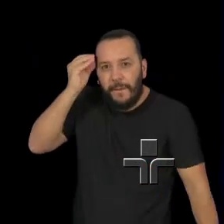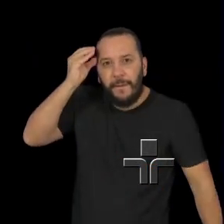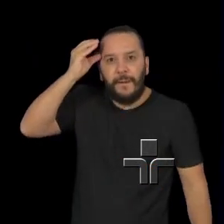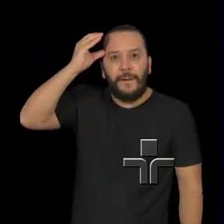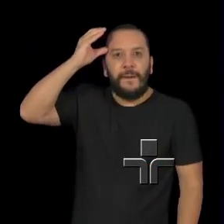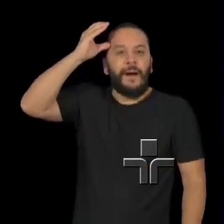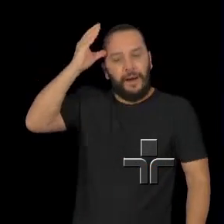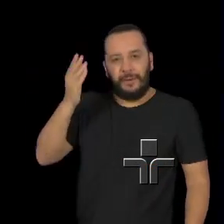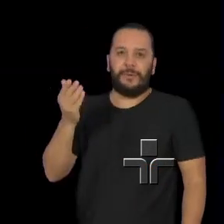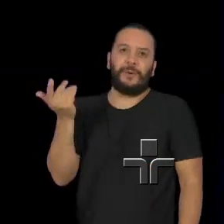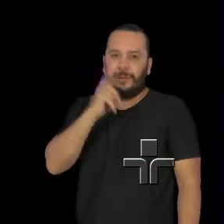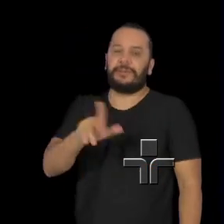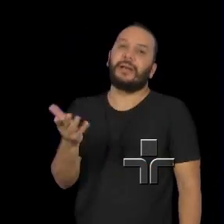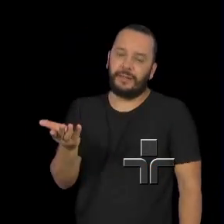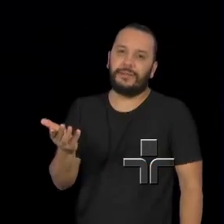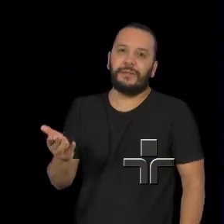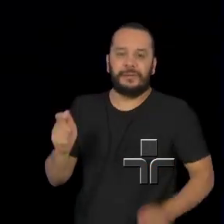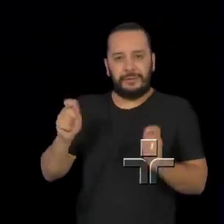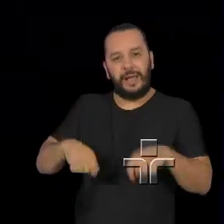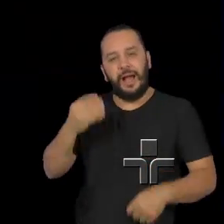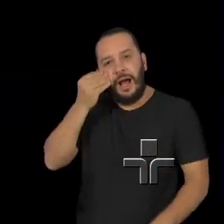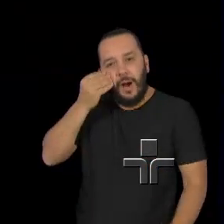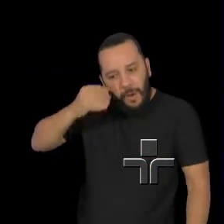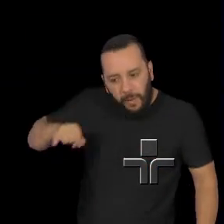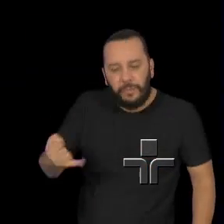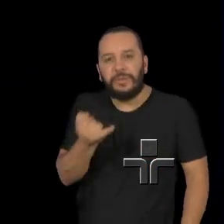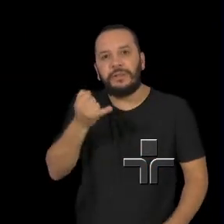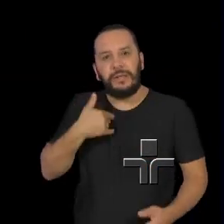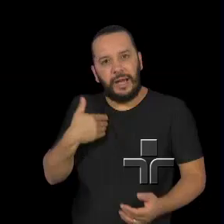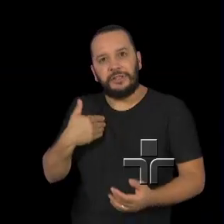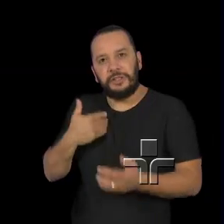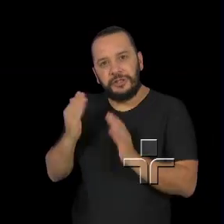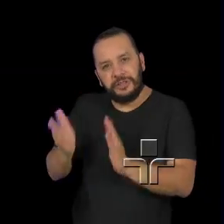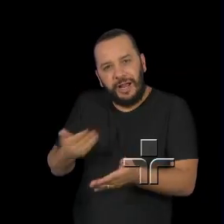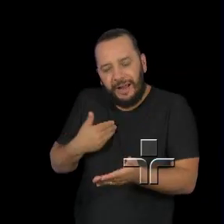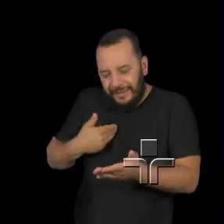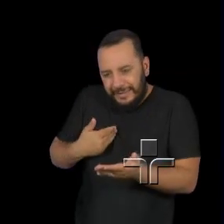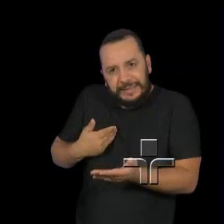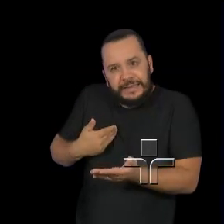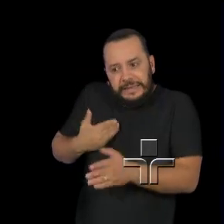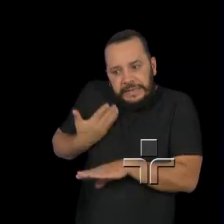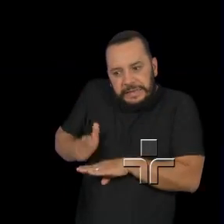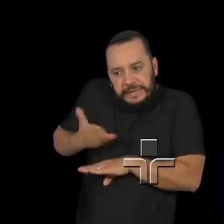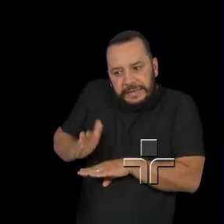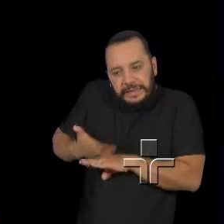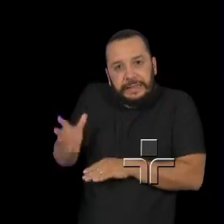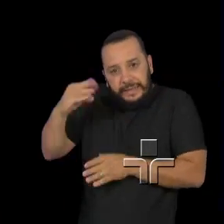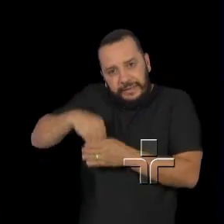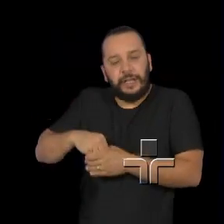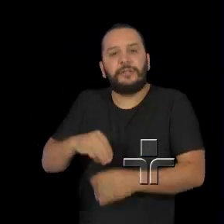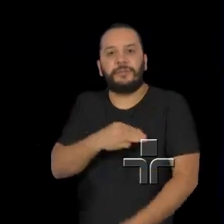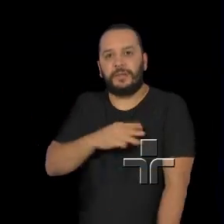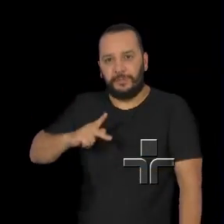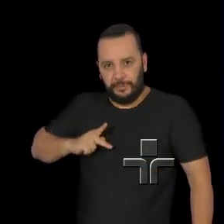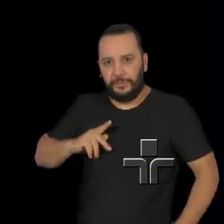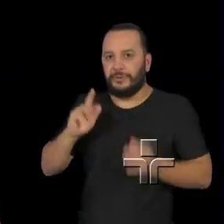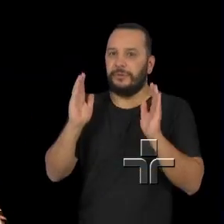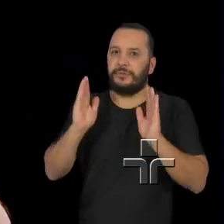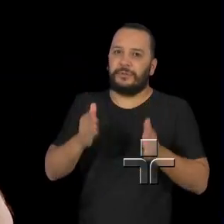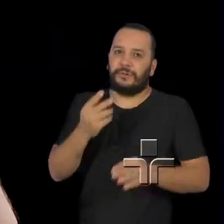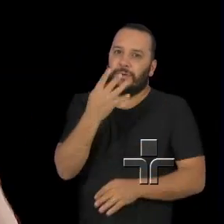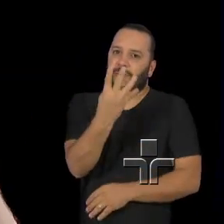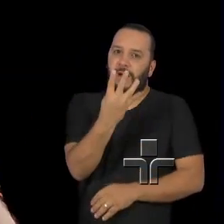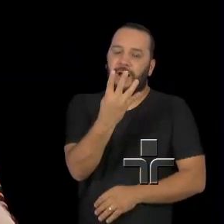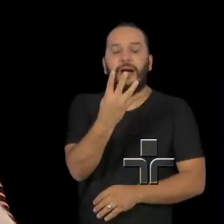oportunidades de autocapacitação dentro do Ministério Público. Então, o a gente tem feito vários, já fizemos quatro encontros em